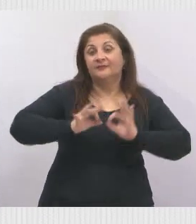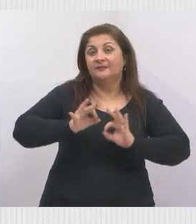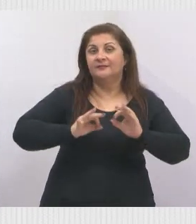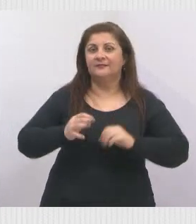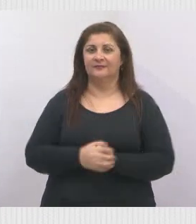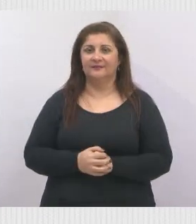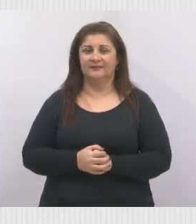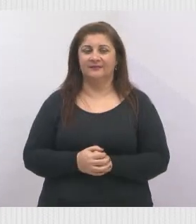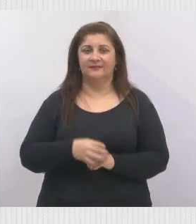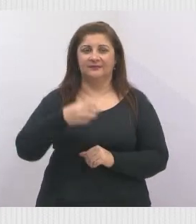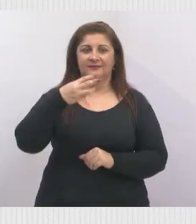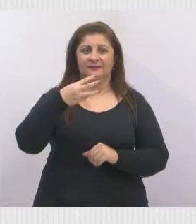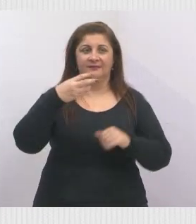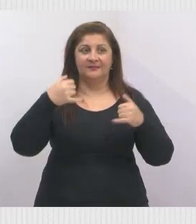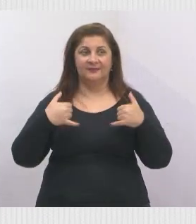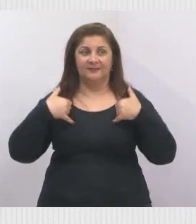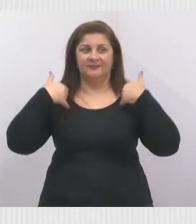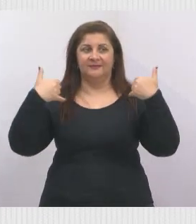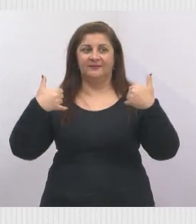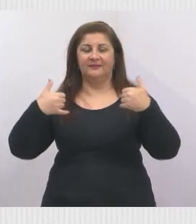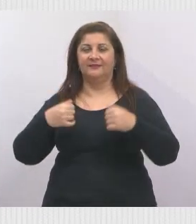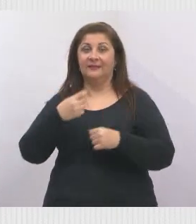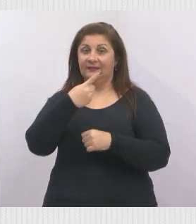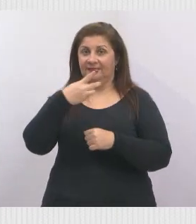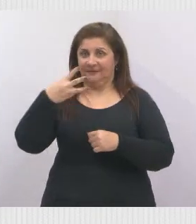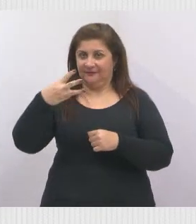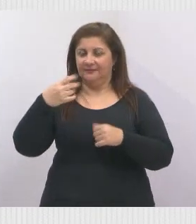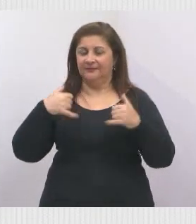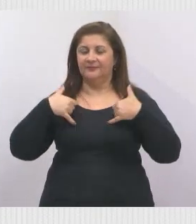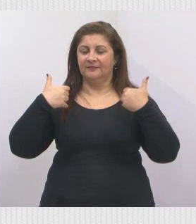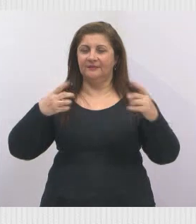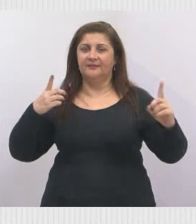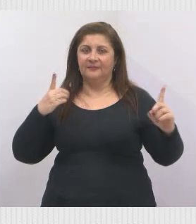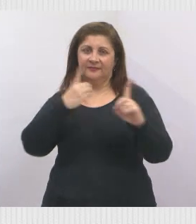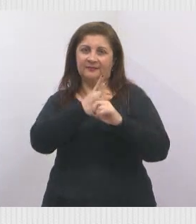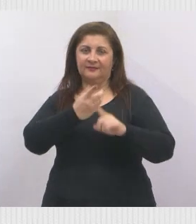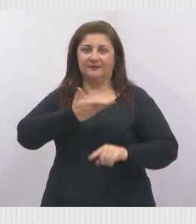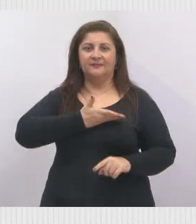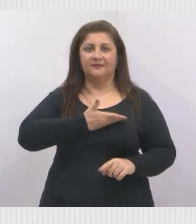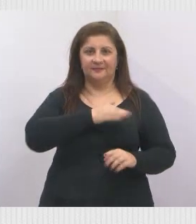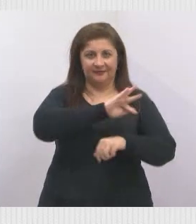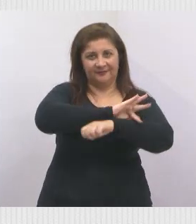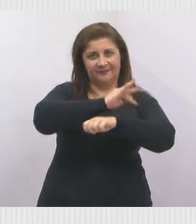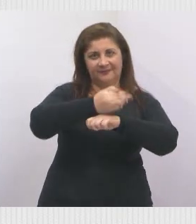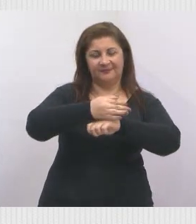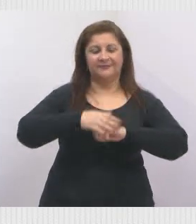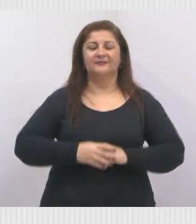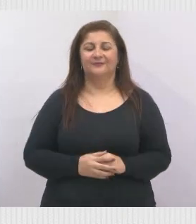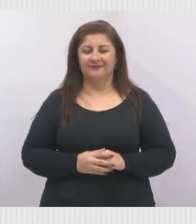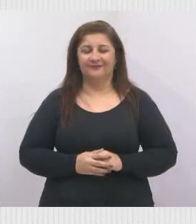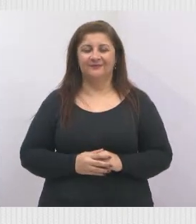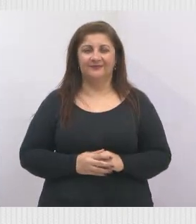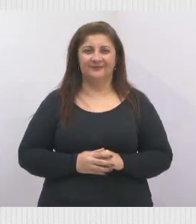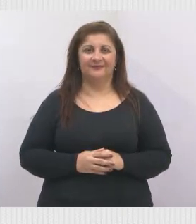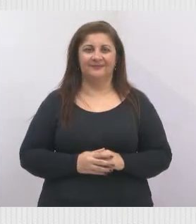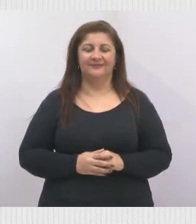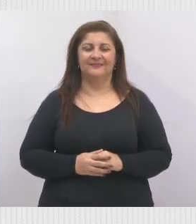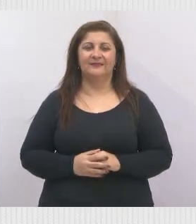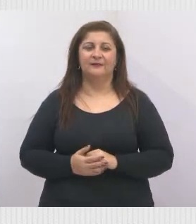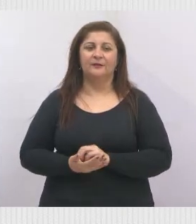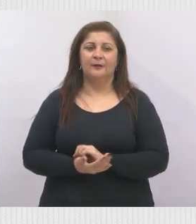da terceira festa, Encontro dos Amigos do Fusca. Tá bom? Saremos lá, se Deus quiser.